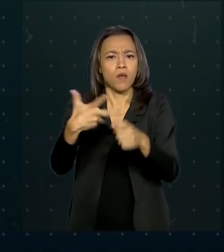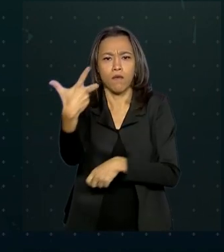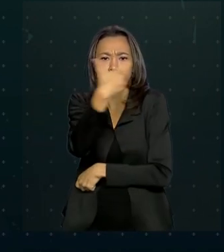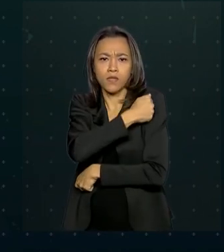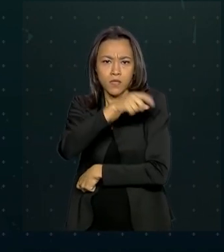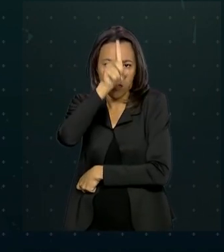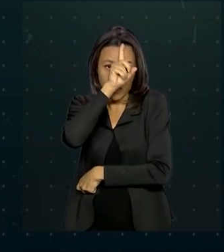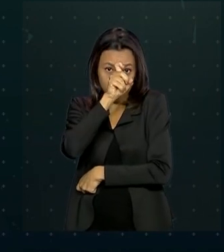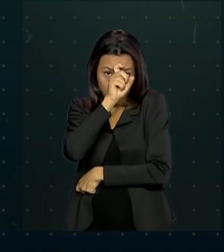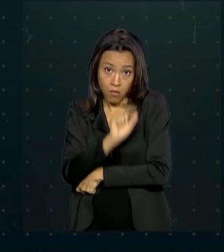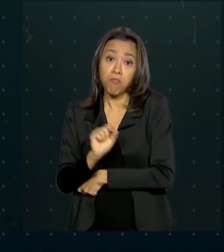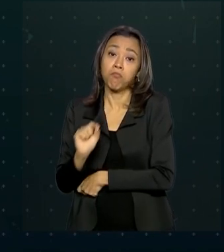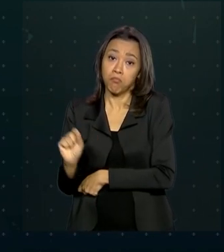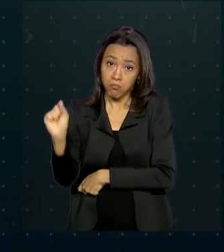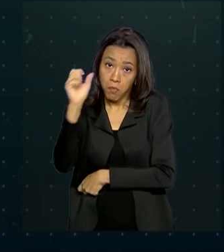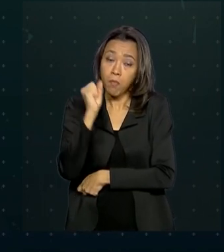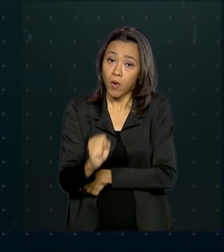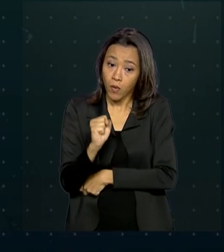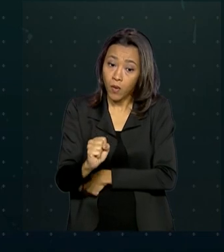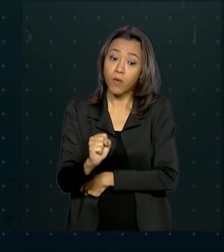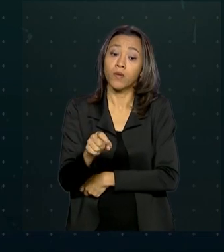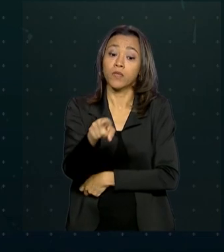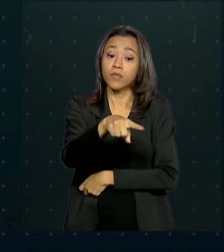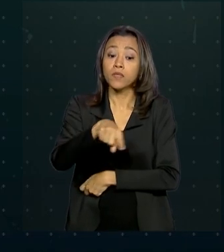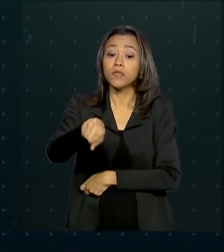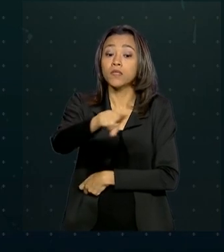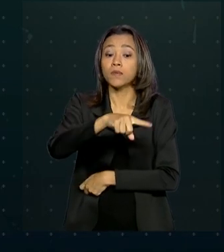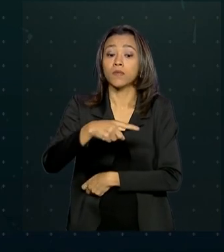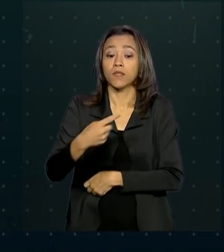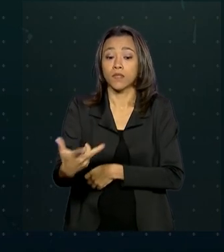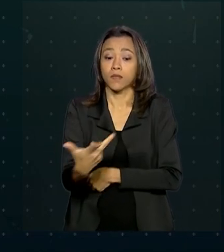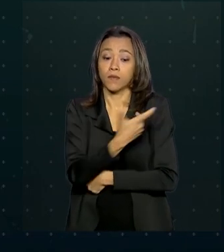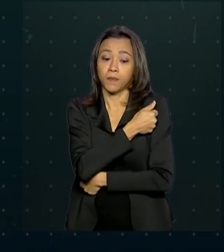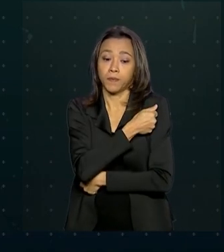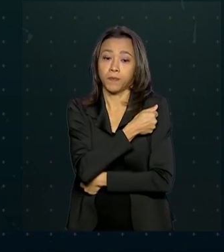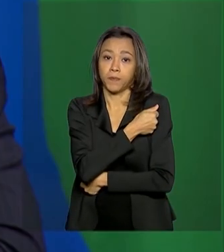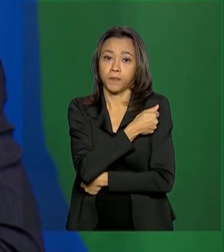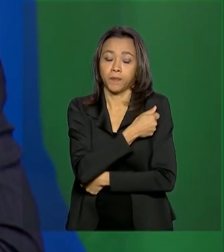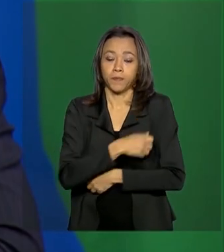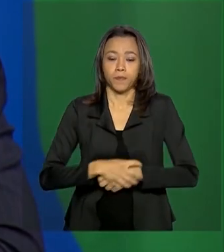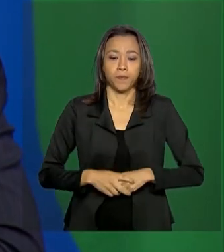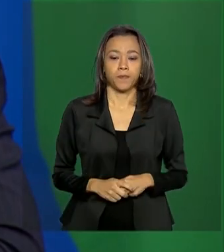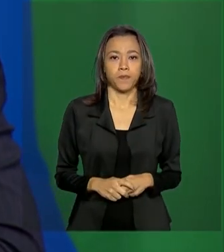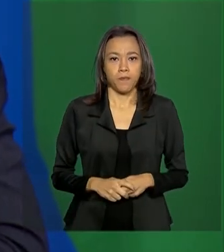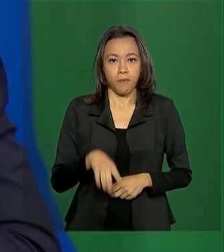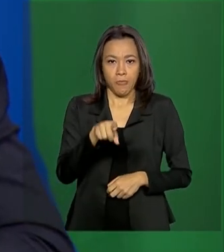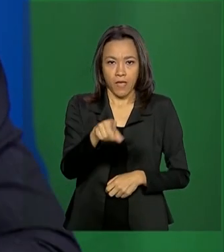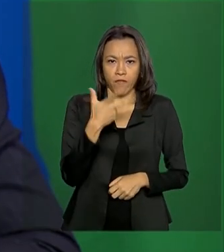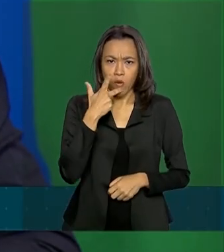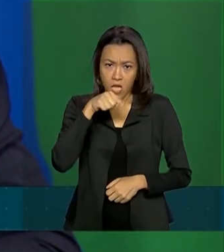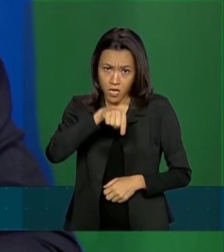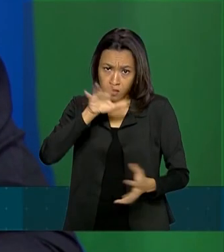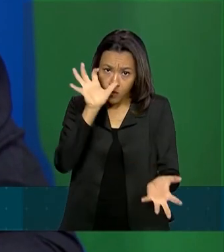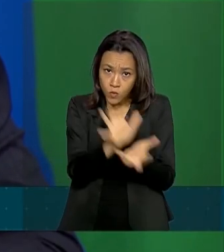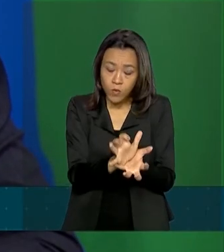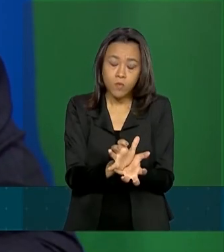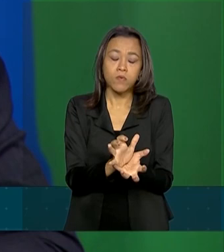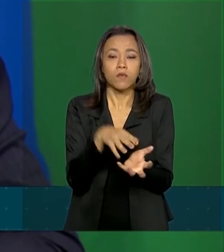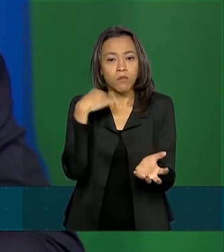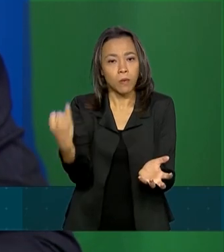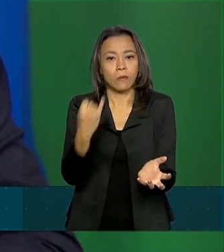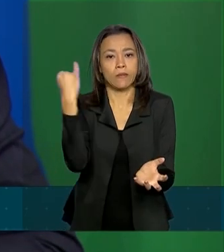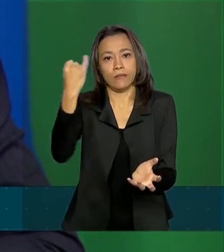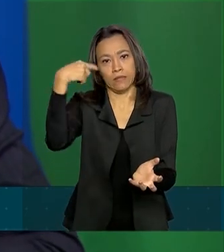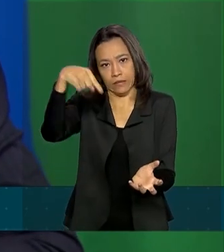público de vacinação, como postos e unidades básicas de saúde. É uma categoria importante para nós, que tem